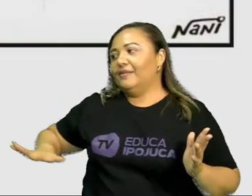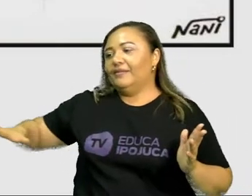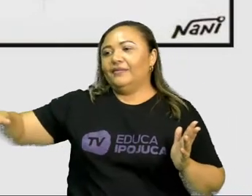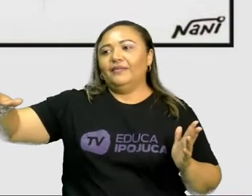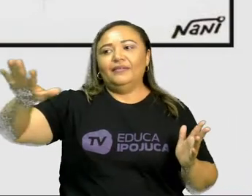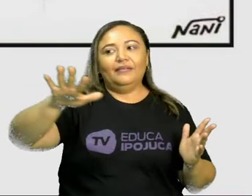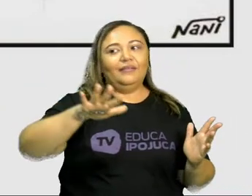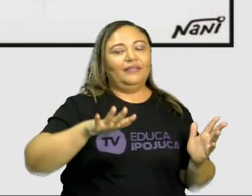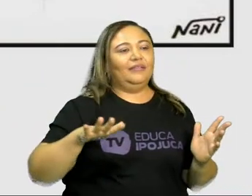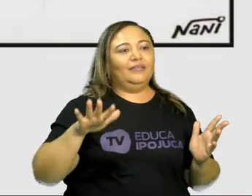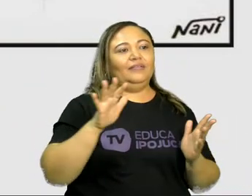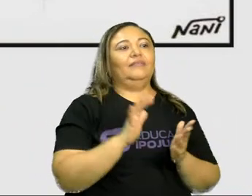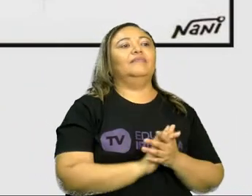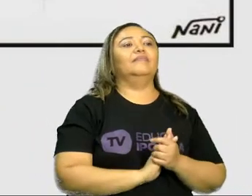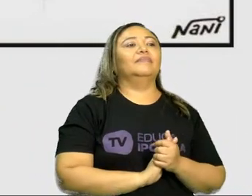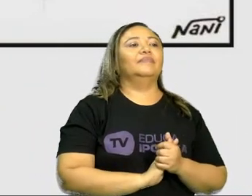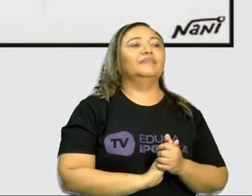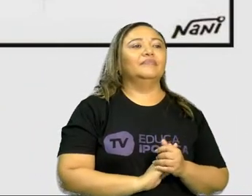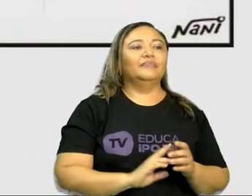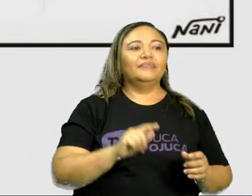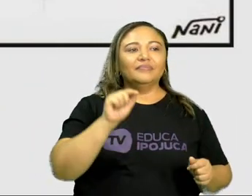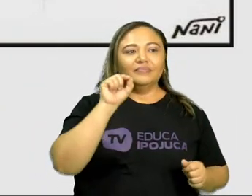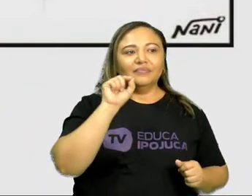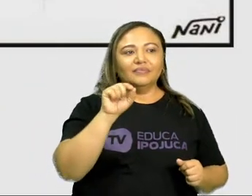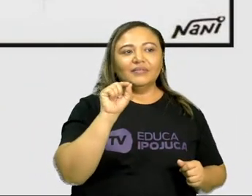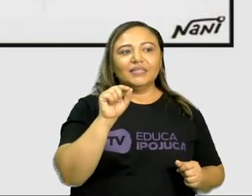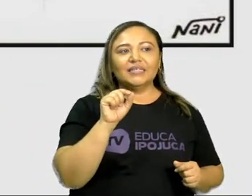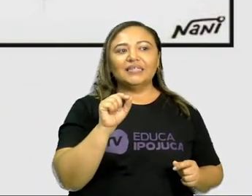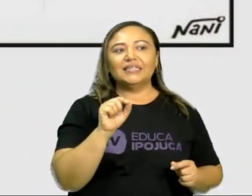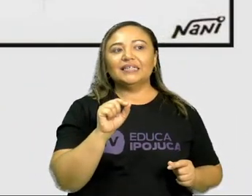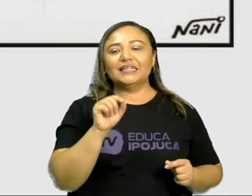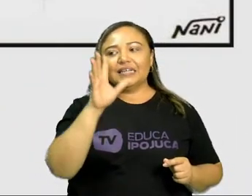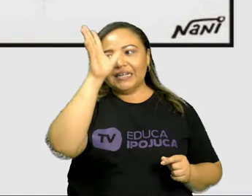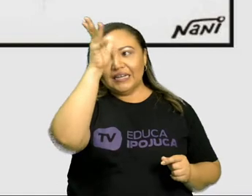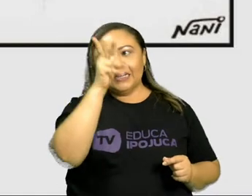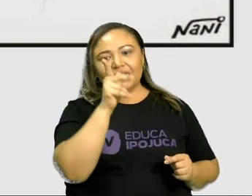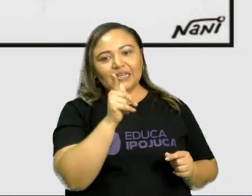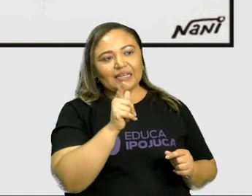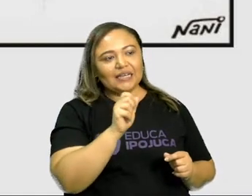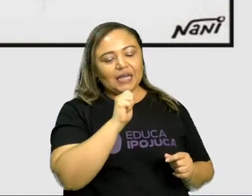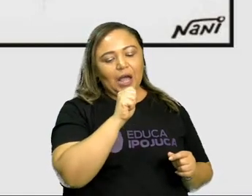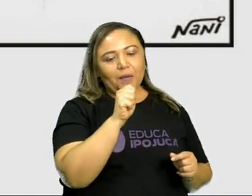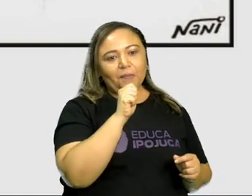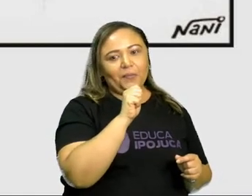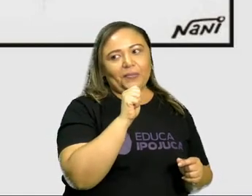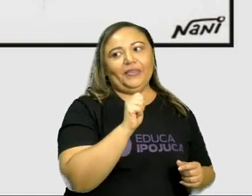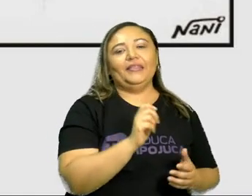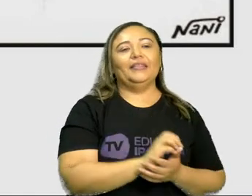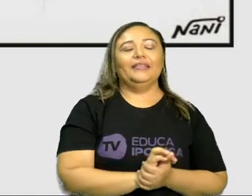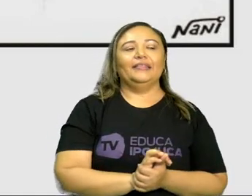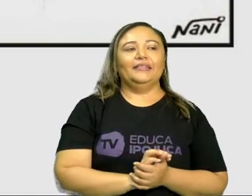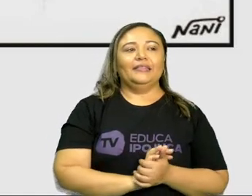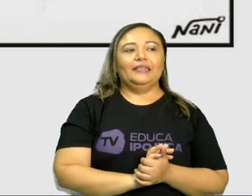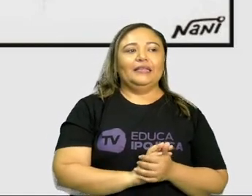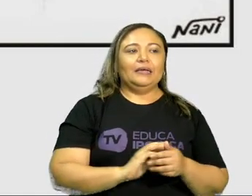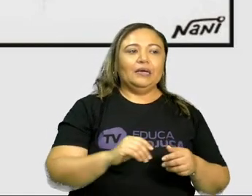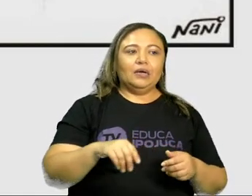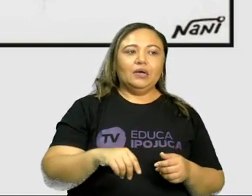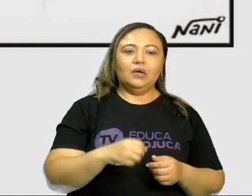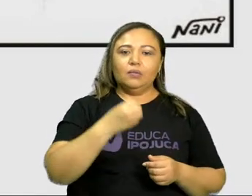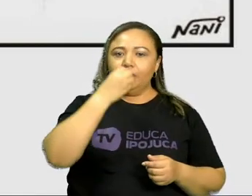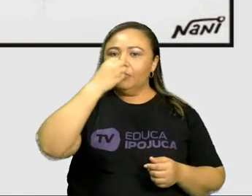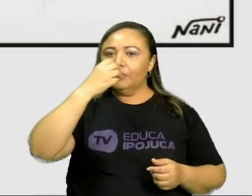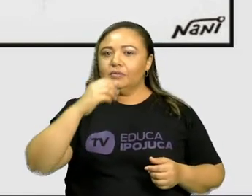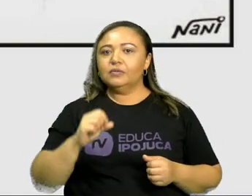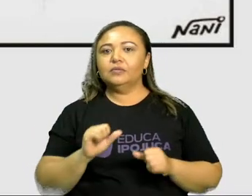filosóficas. Aí, vejo que a galinha repórter, a apresentadora, ela fala. Uma boa